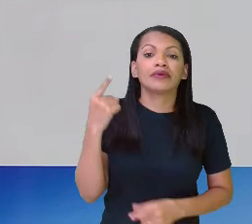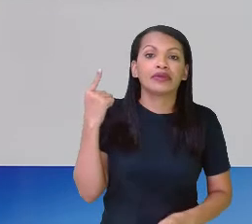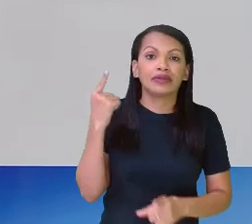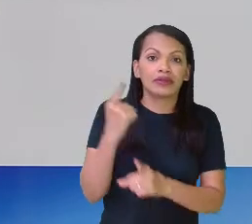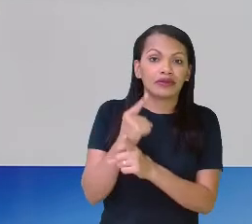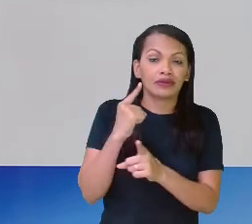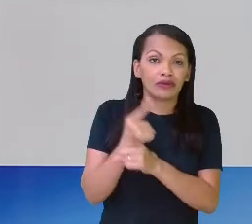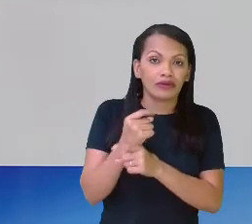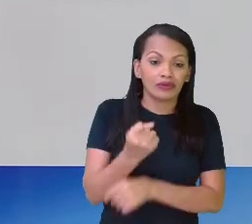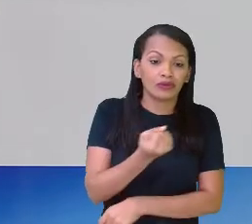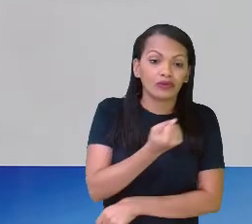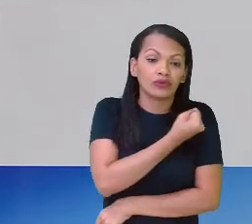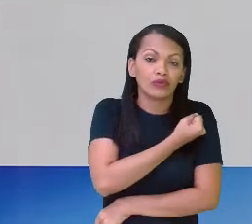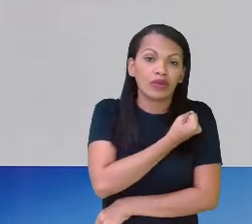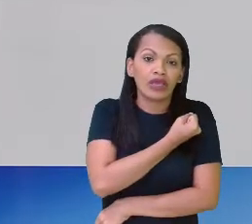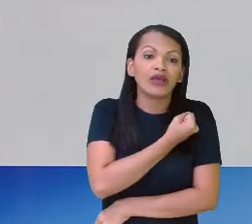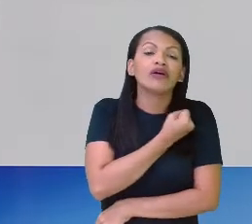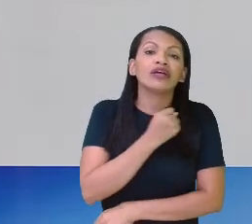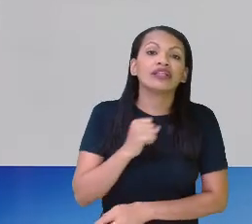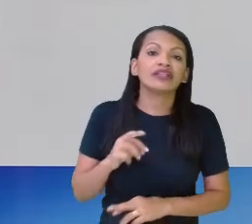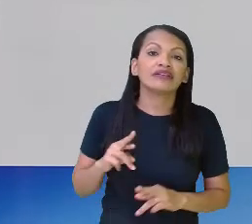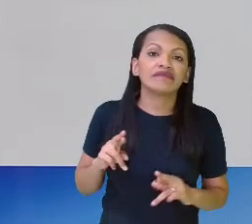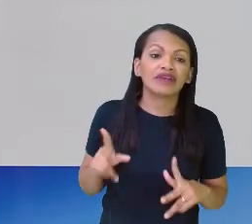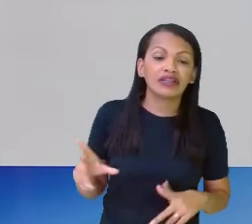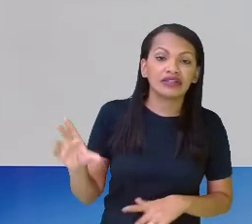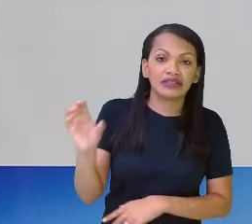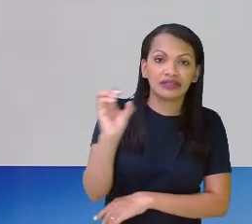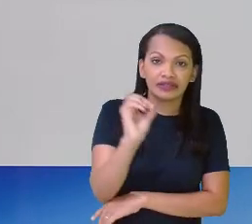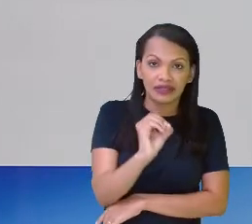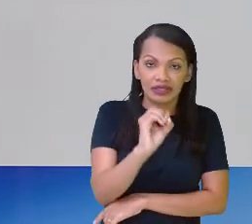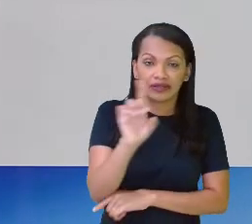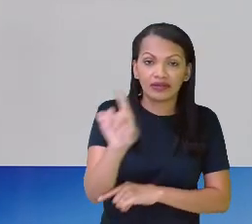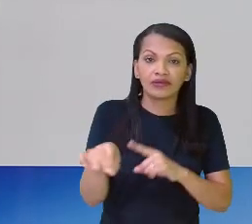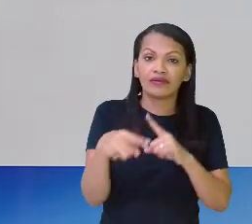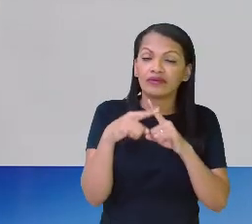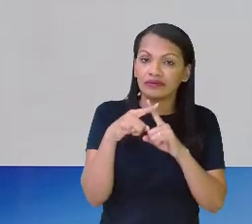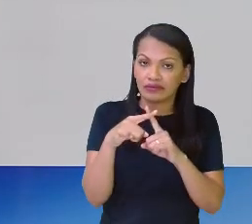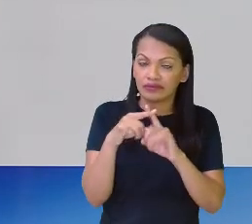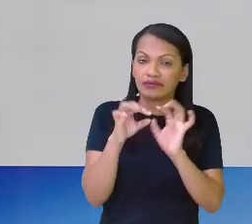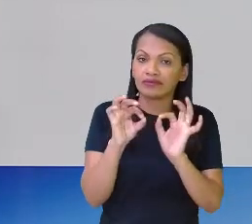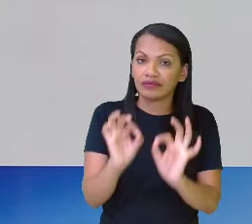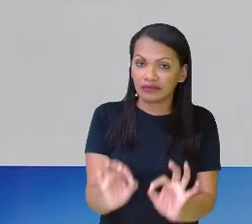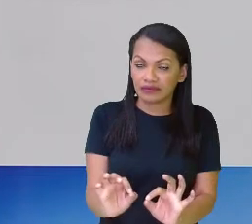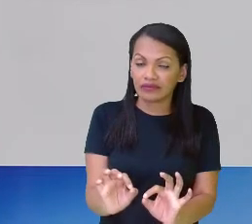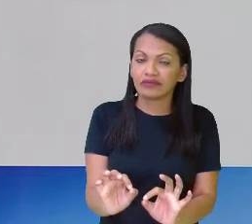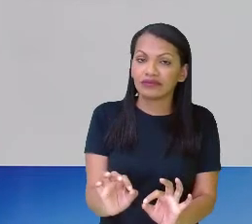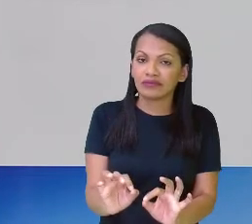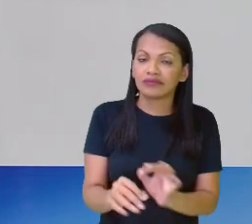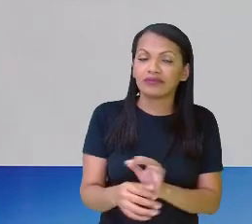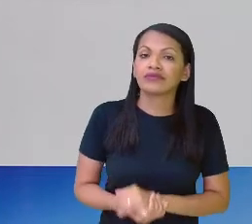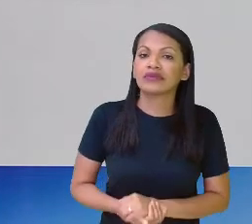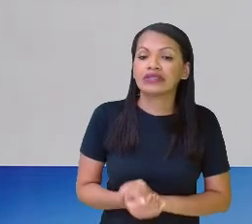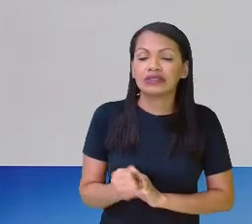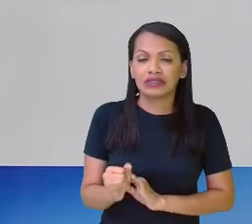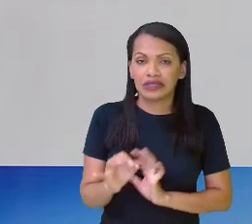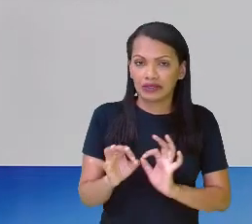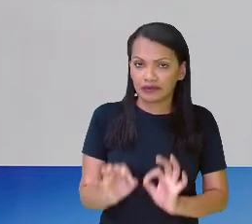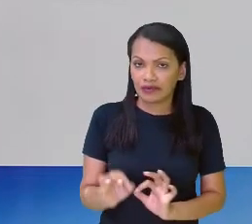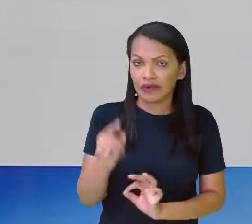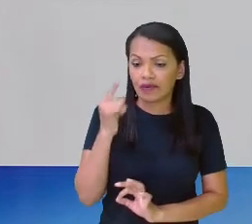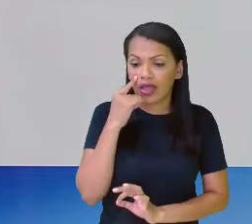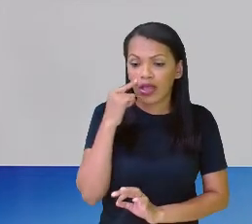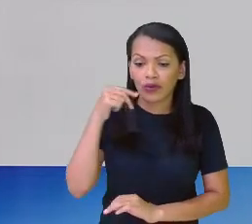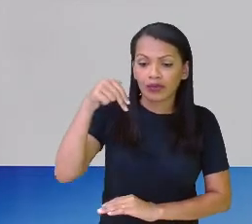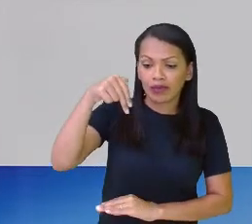número diferente de zero e multiplica tanto o numerador quanto o denominador. Certamente